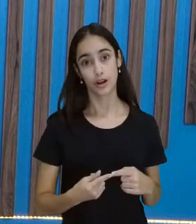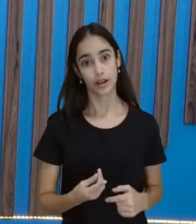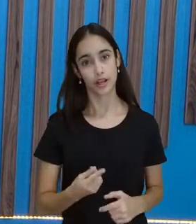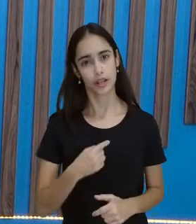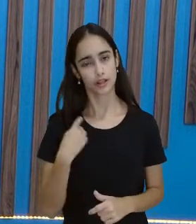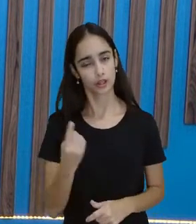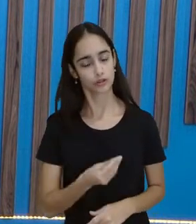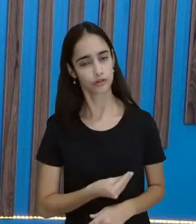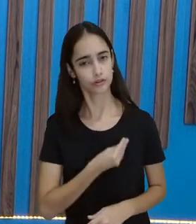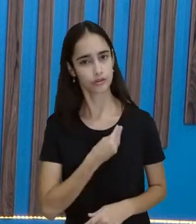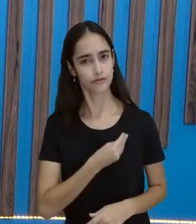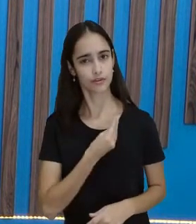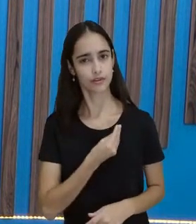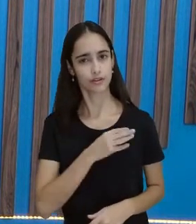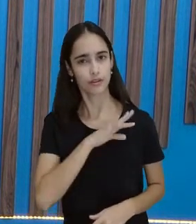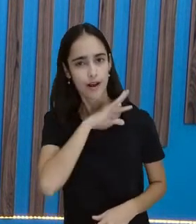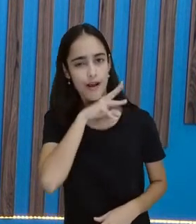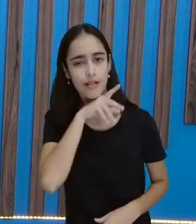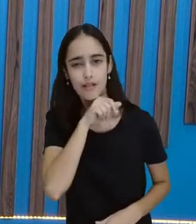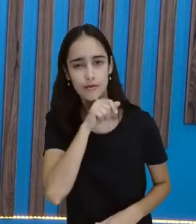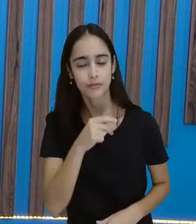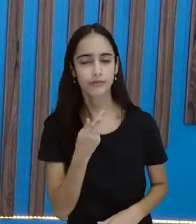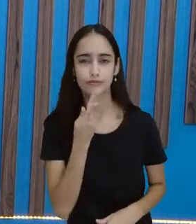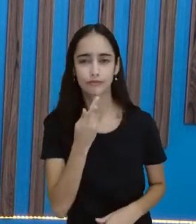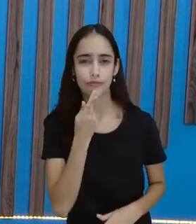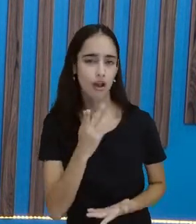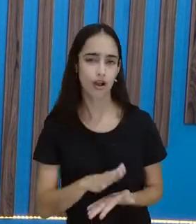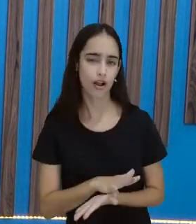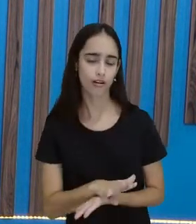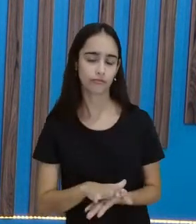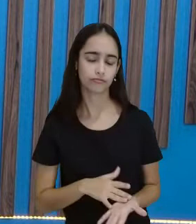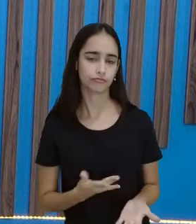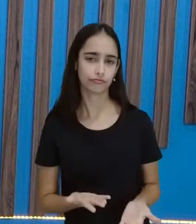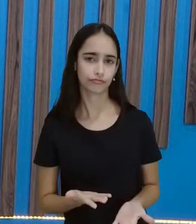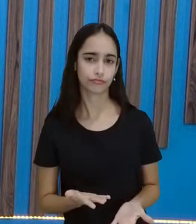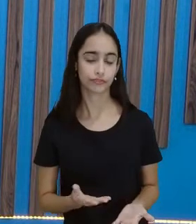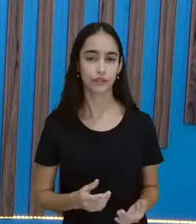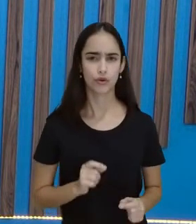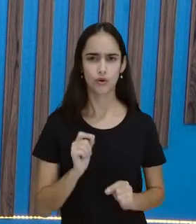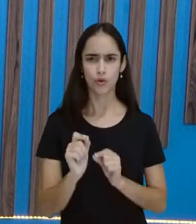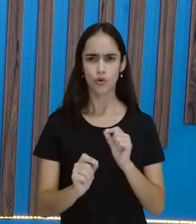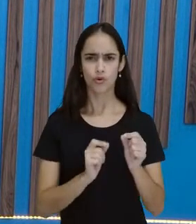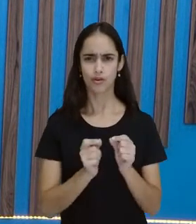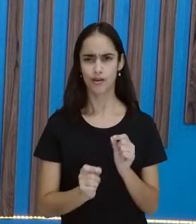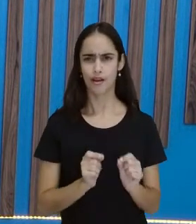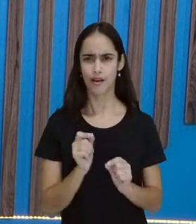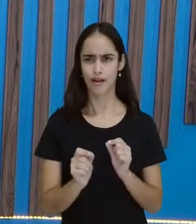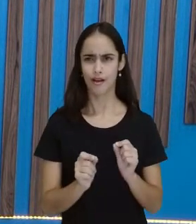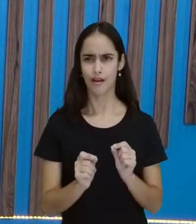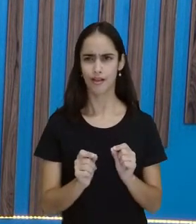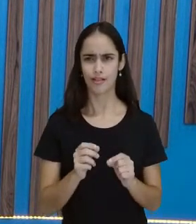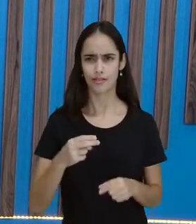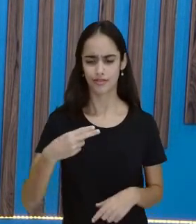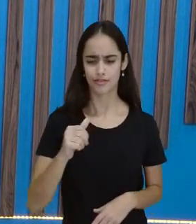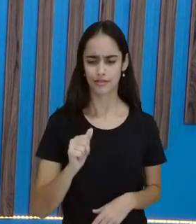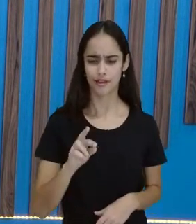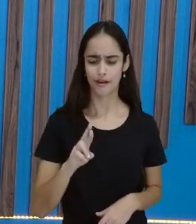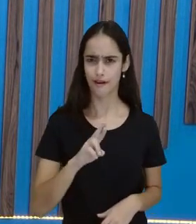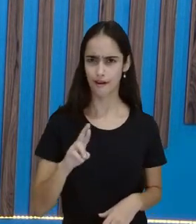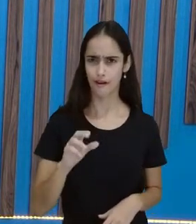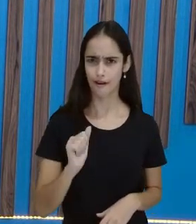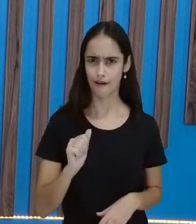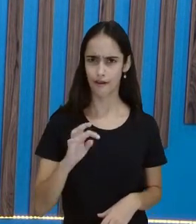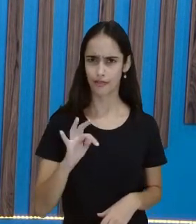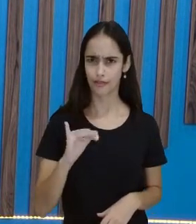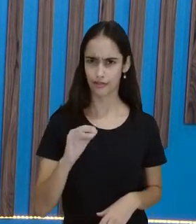verdade. E o que é narrativa? Narrativa é história. O ato de narrar é a mesma coisa que contar, tá